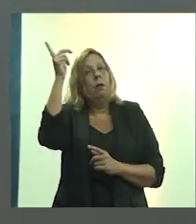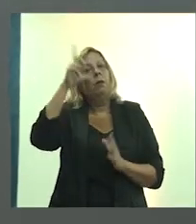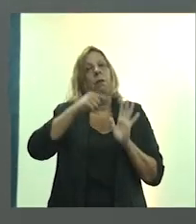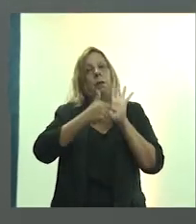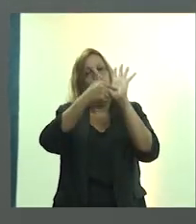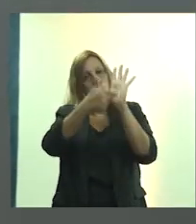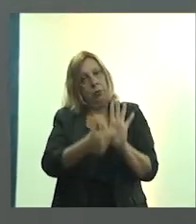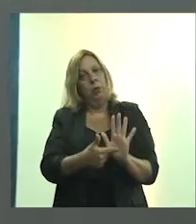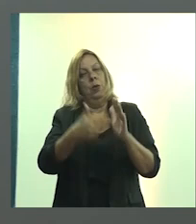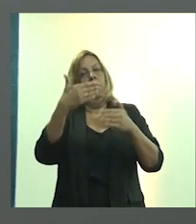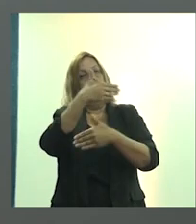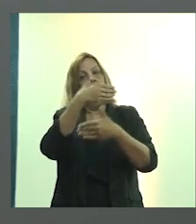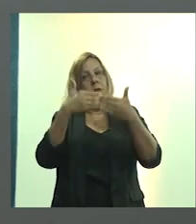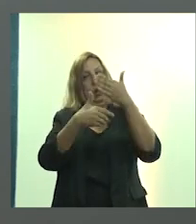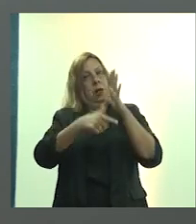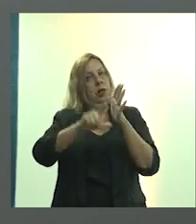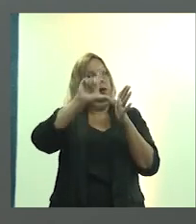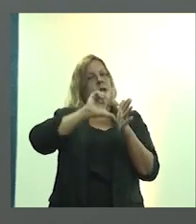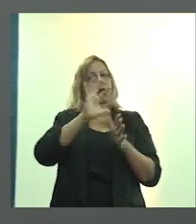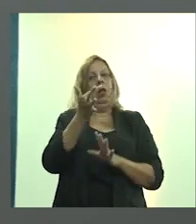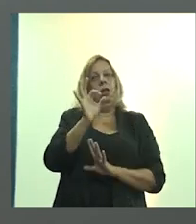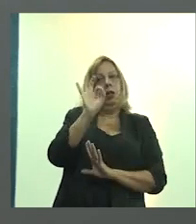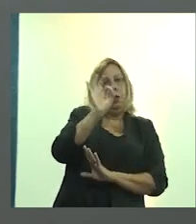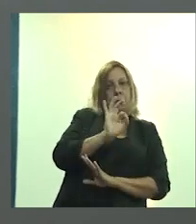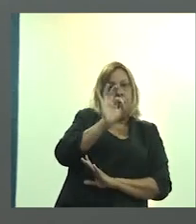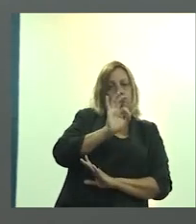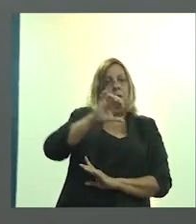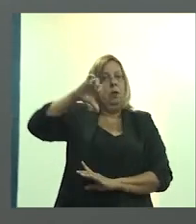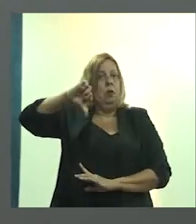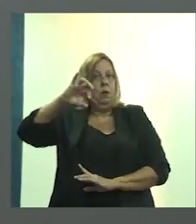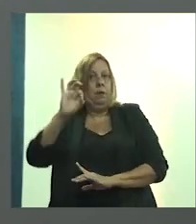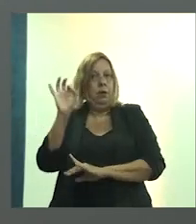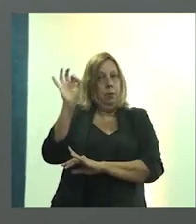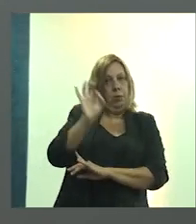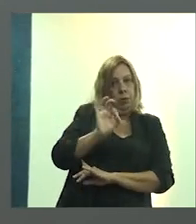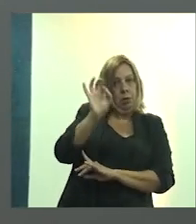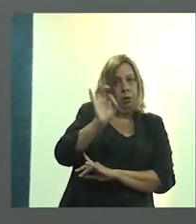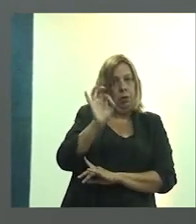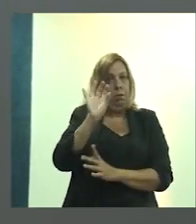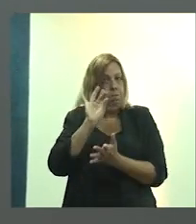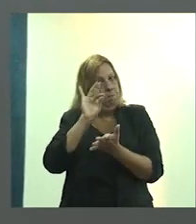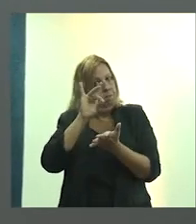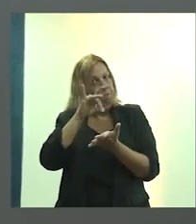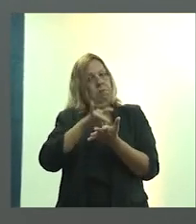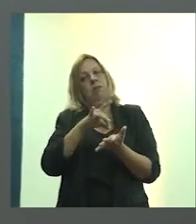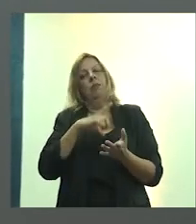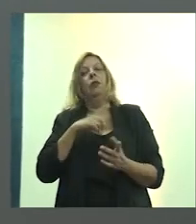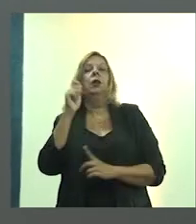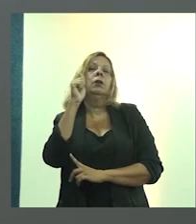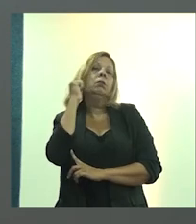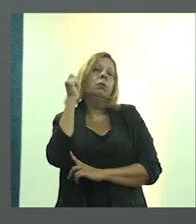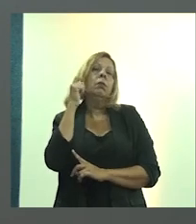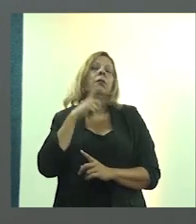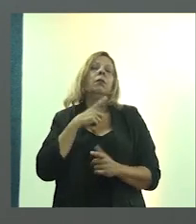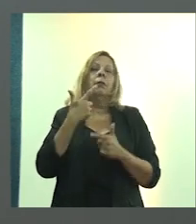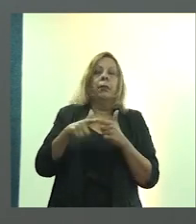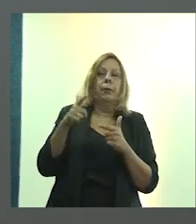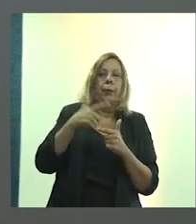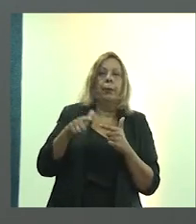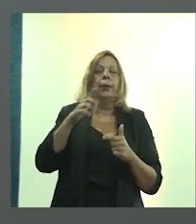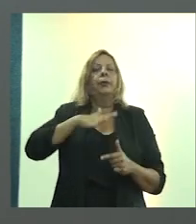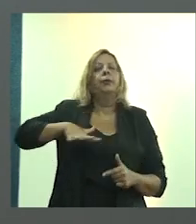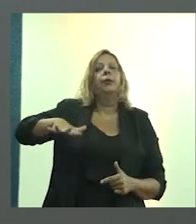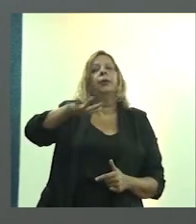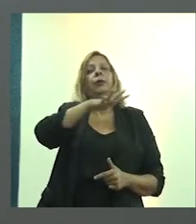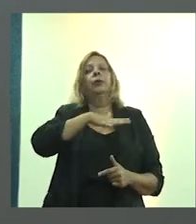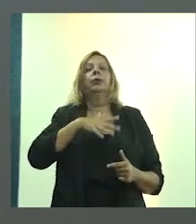no slide anterior, de 10% e 90%. Então, consolidando essa ideia de grande problema nosso, no